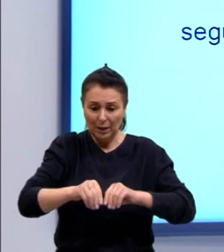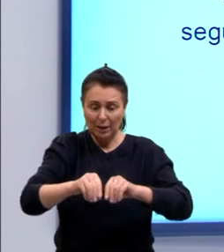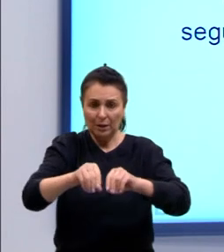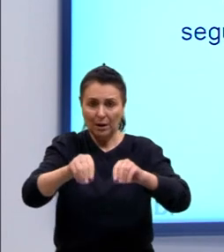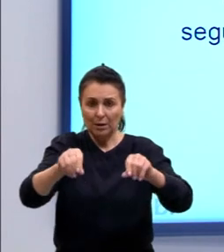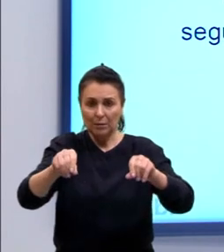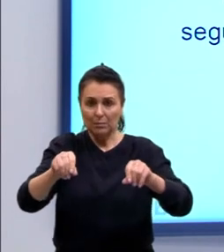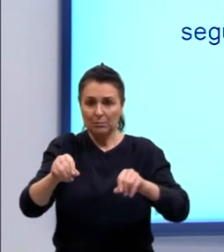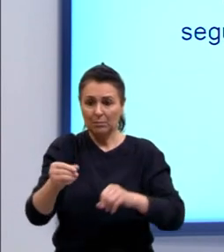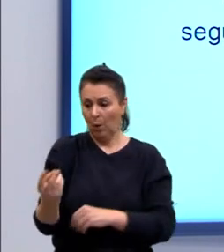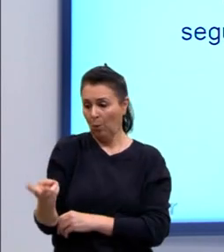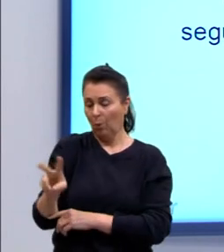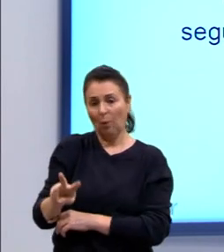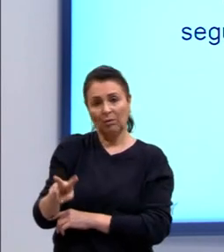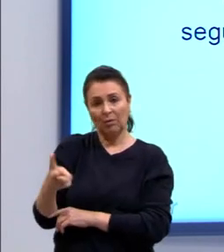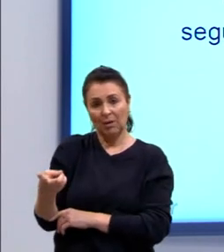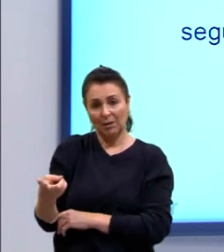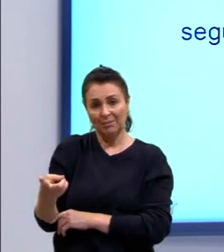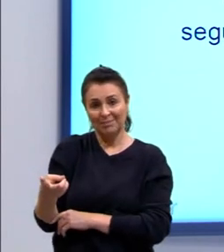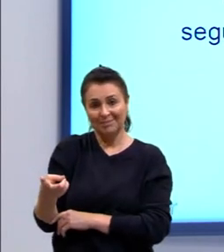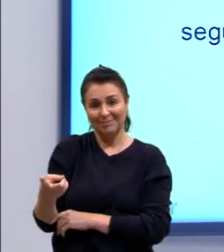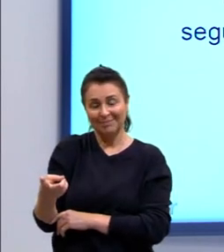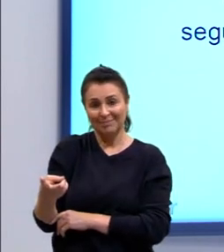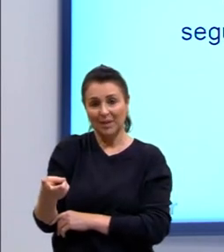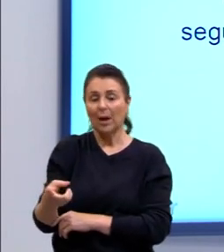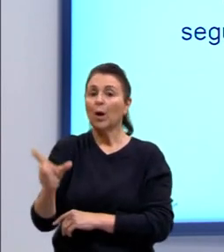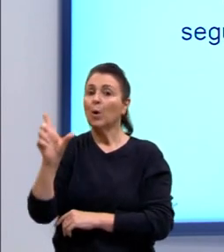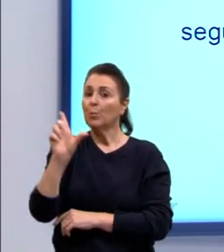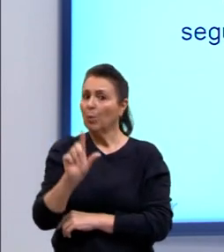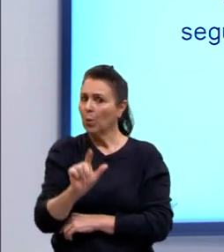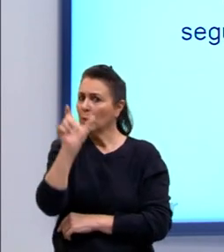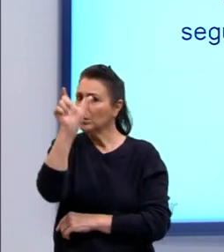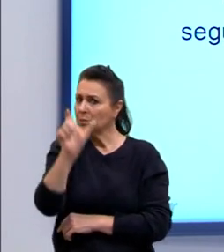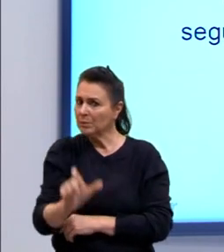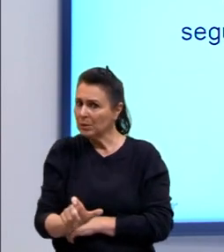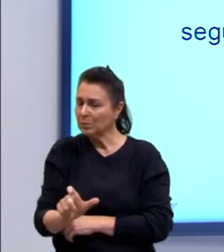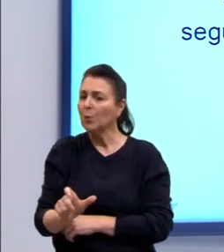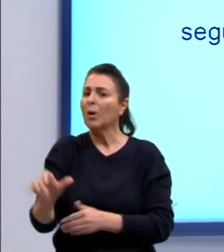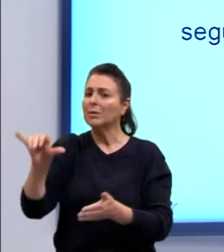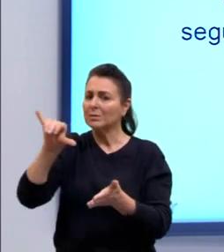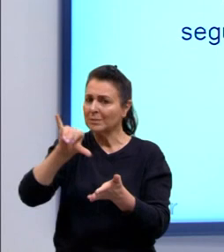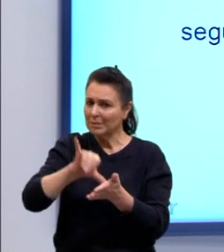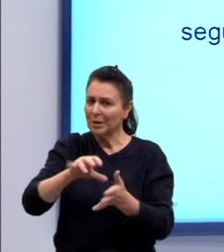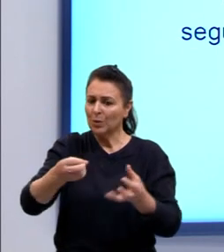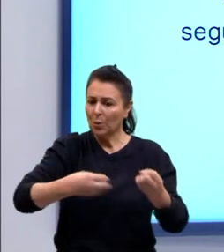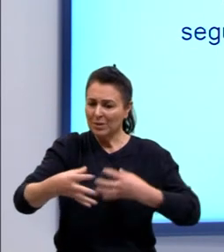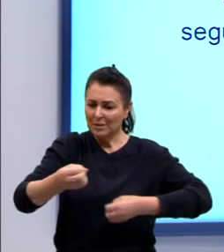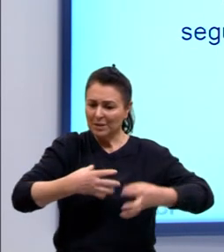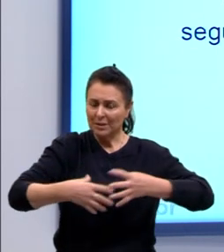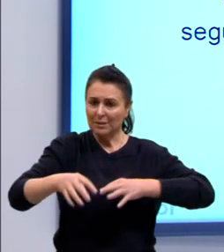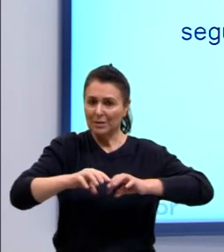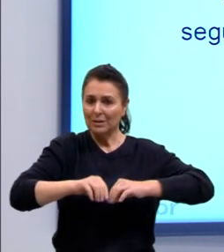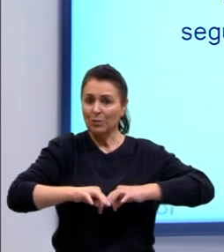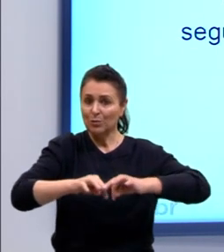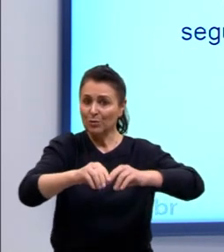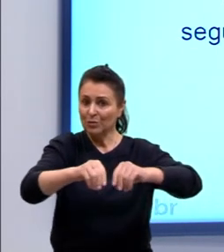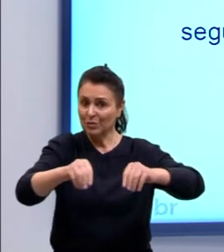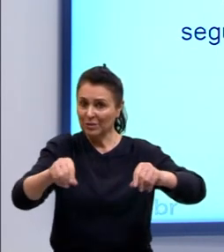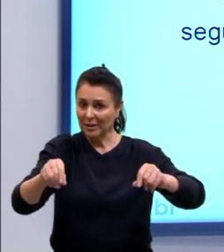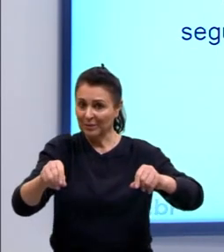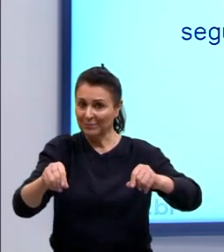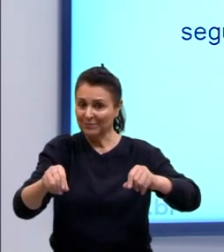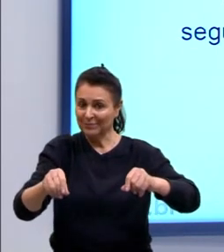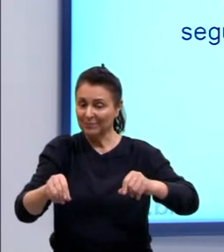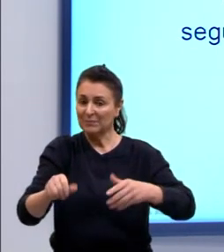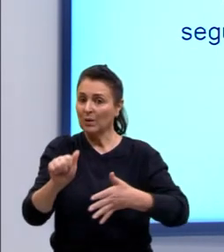exatamente o contrário do que está na alternativa A. Poucas pessoas concentraram muitas terras, então, é a concentração. A